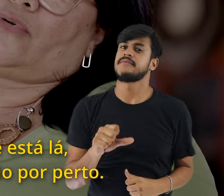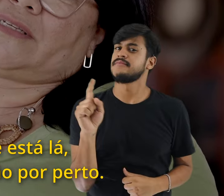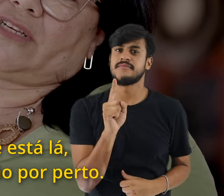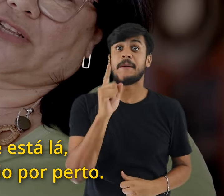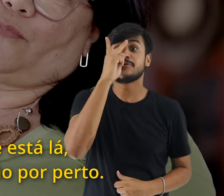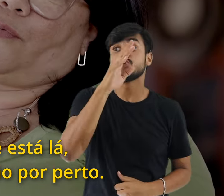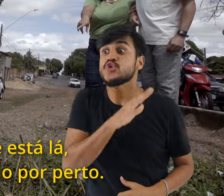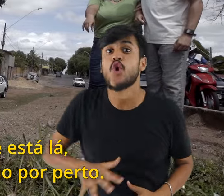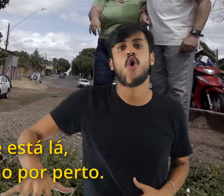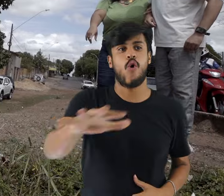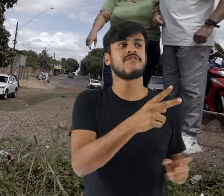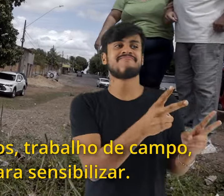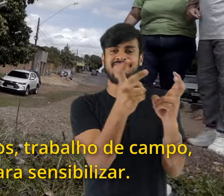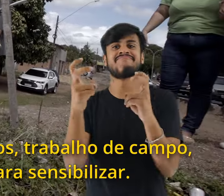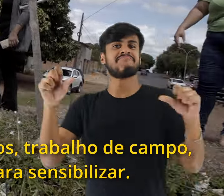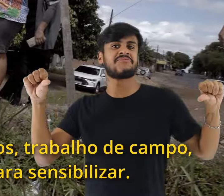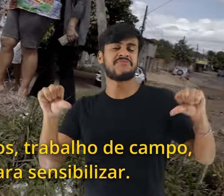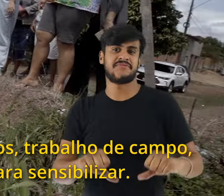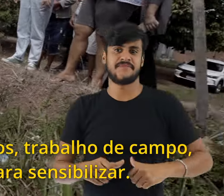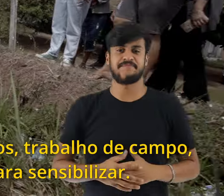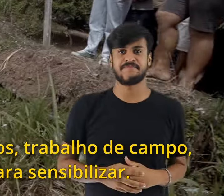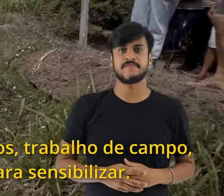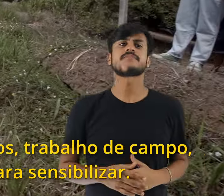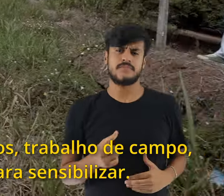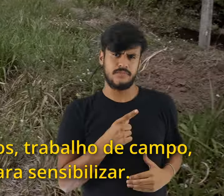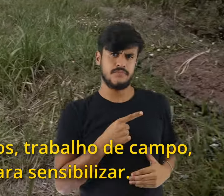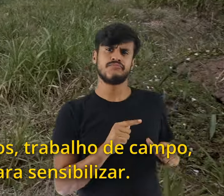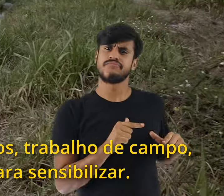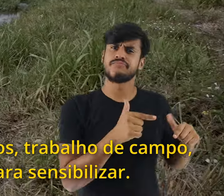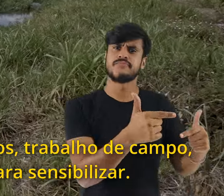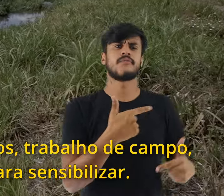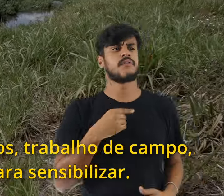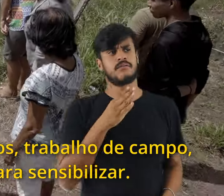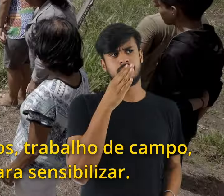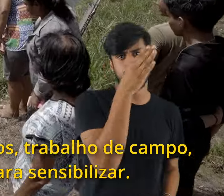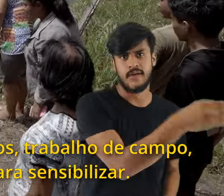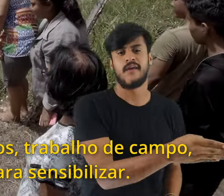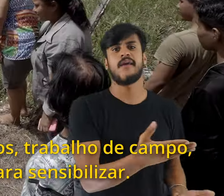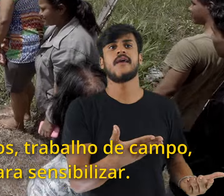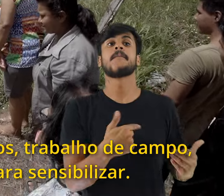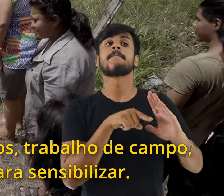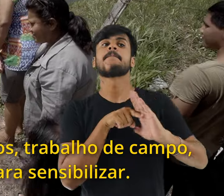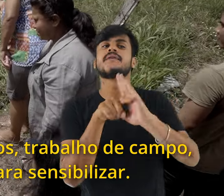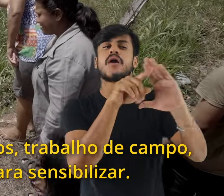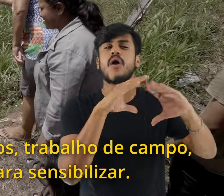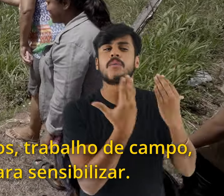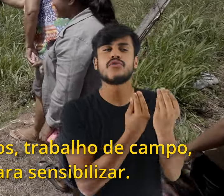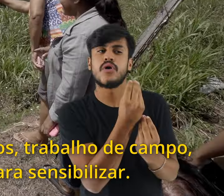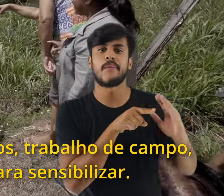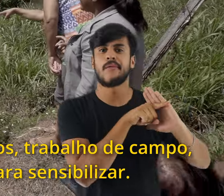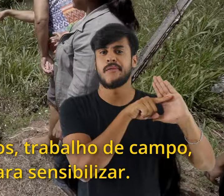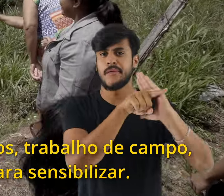mas para todos que estão por perto. Então, gente fez diversos trabalhos, trabalho de campo, pesquisa na